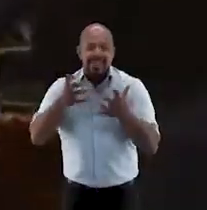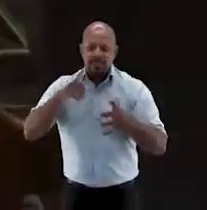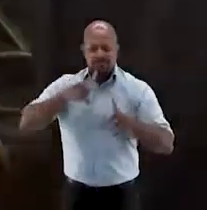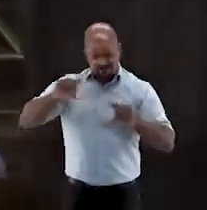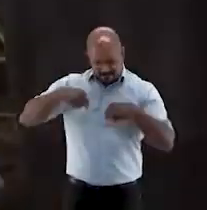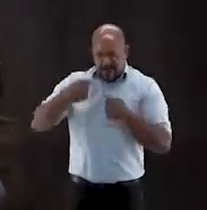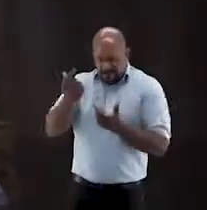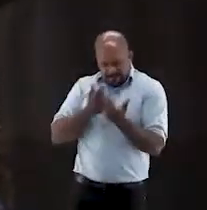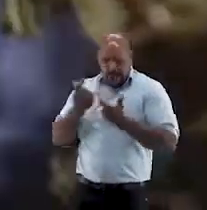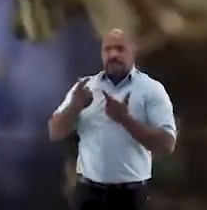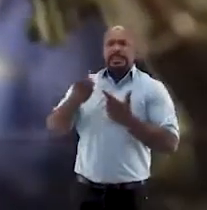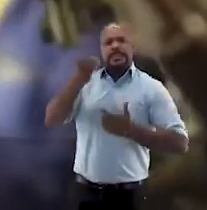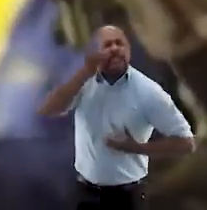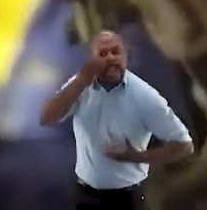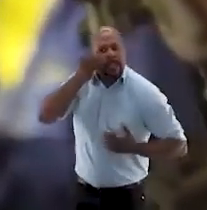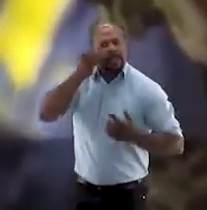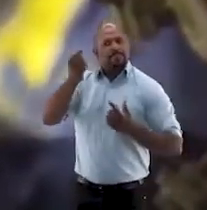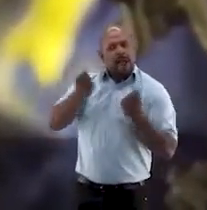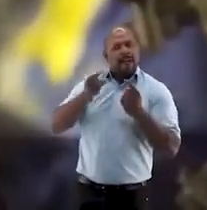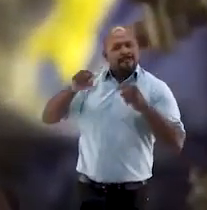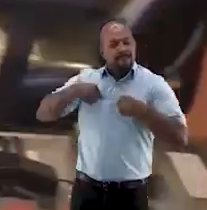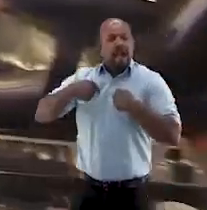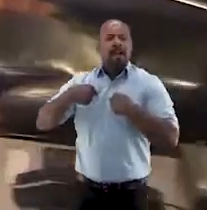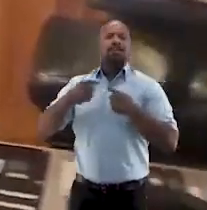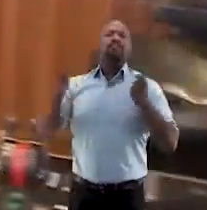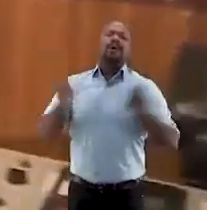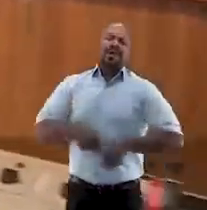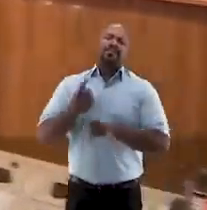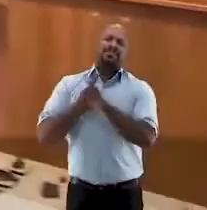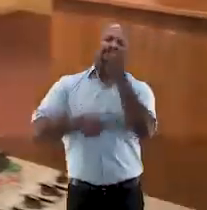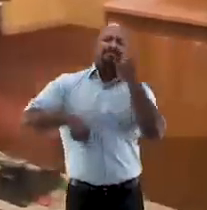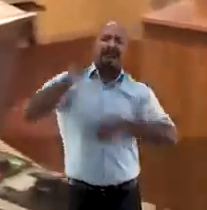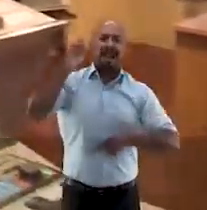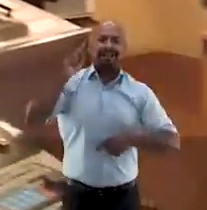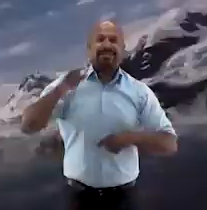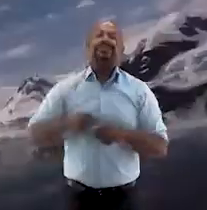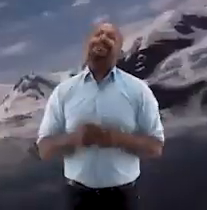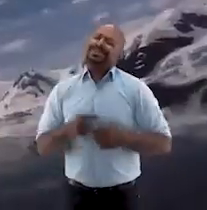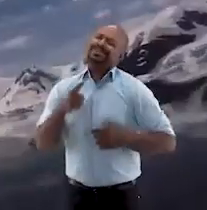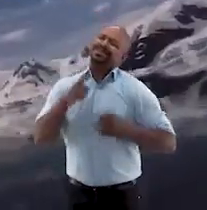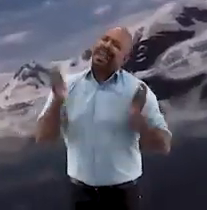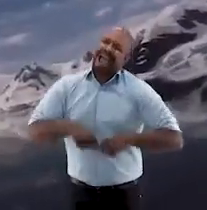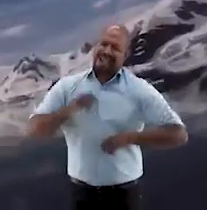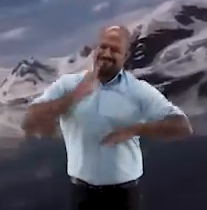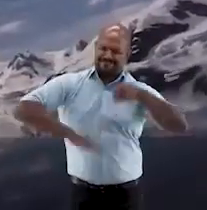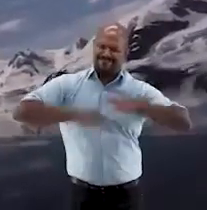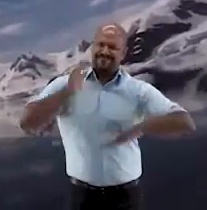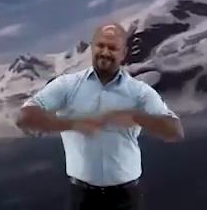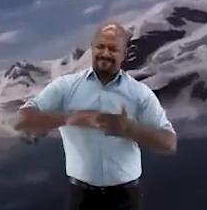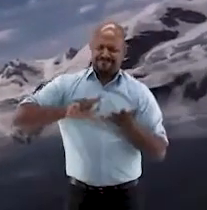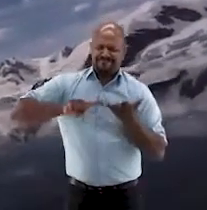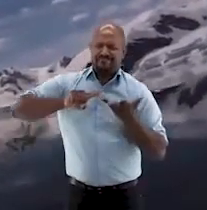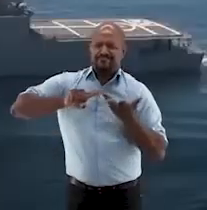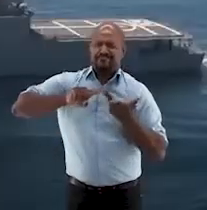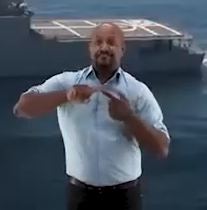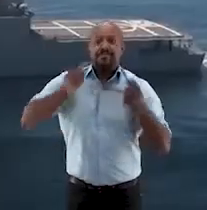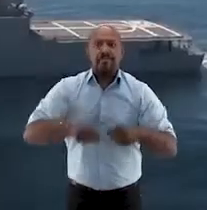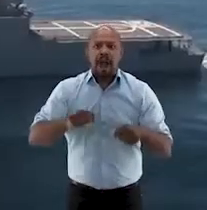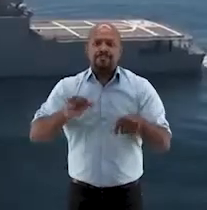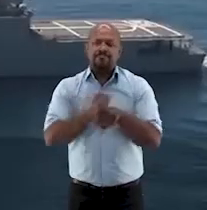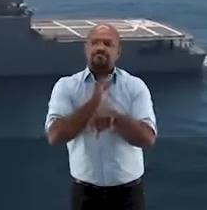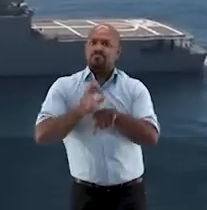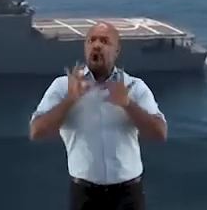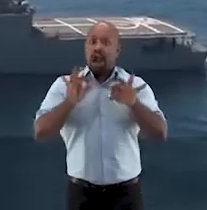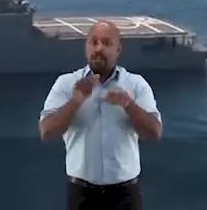Queremos ser desafiados, testados, provocados. E podemos mais. Temos as competências necessárias para fabricar